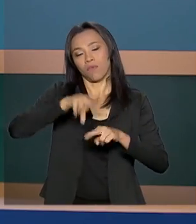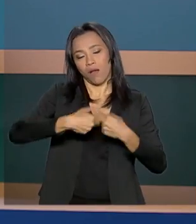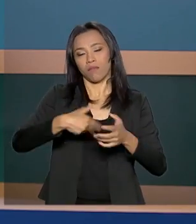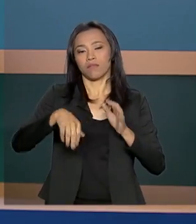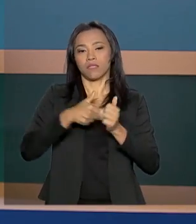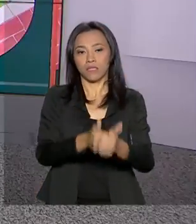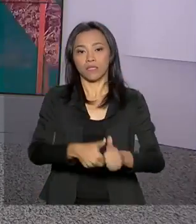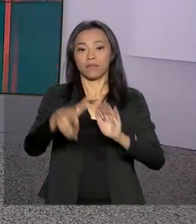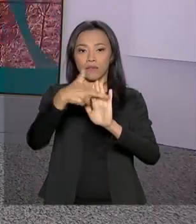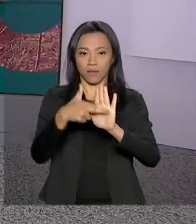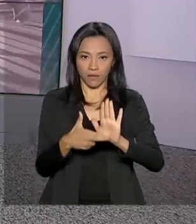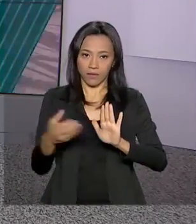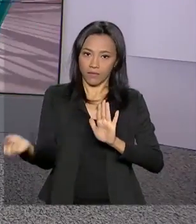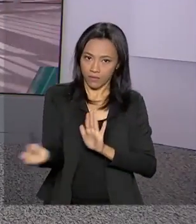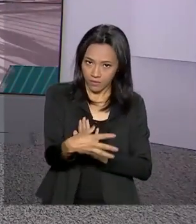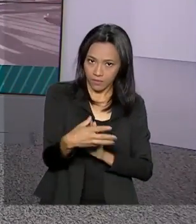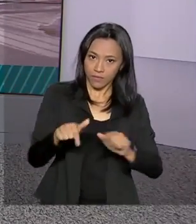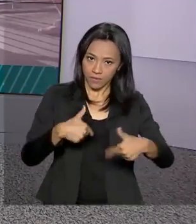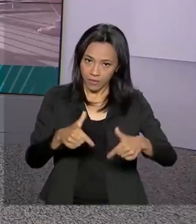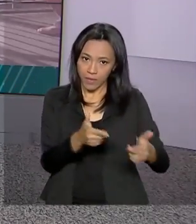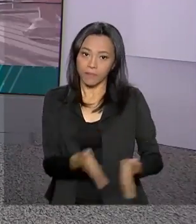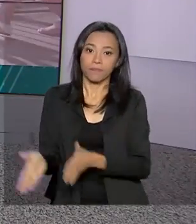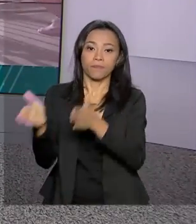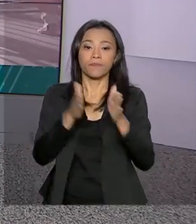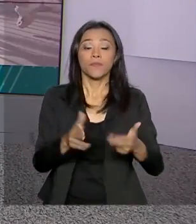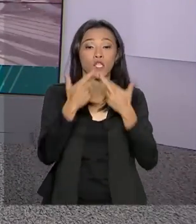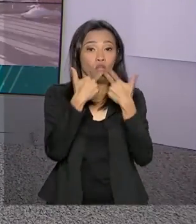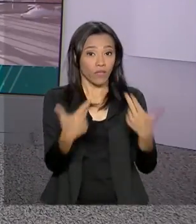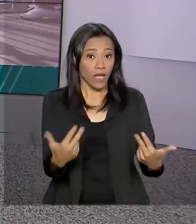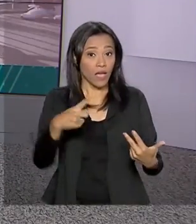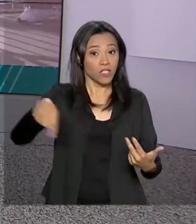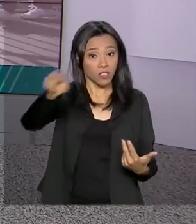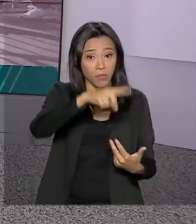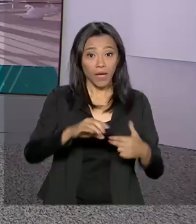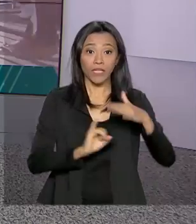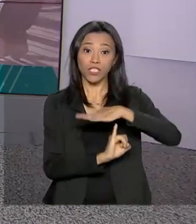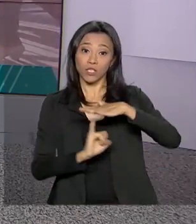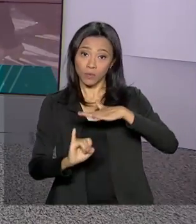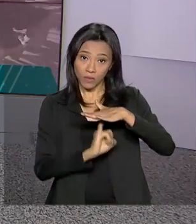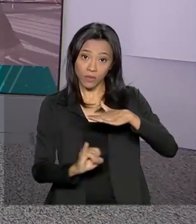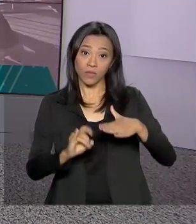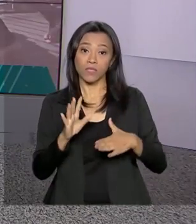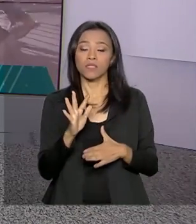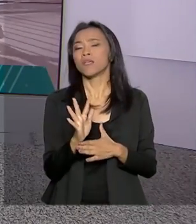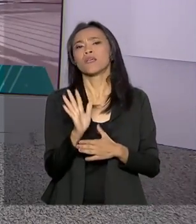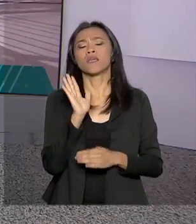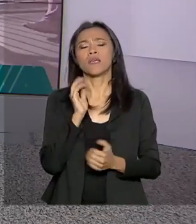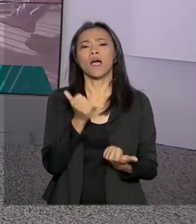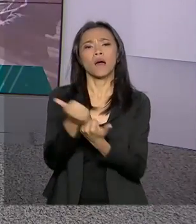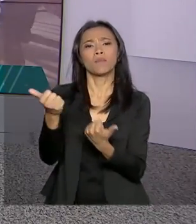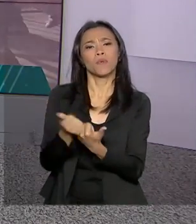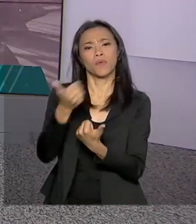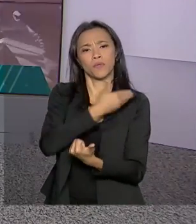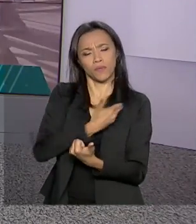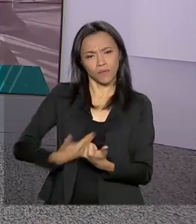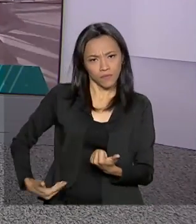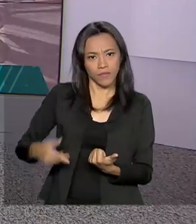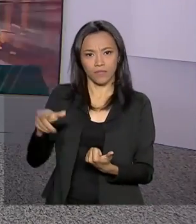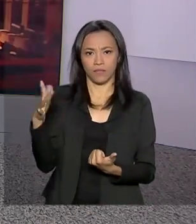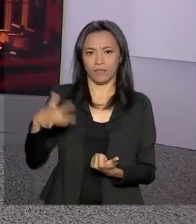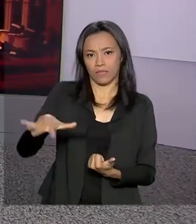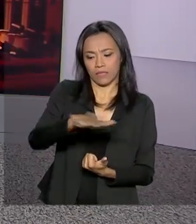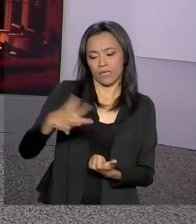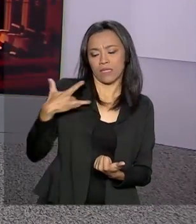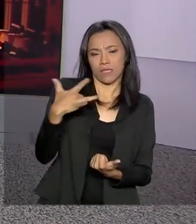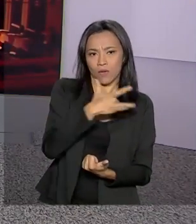trabalhista. E tem novidades para instituições filantrópicas que prestam atendimento pelo SUS, o Sistema Único de Saúde. Vamos, então,